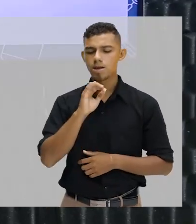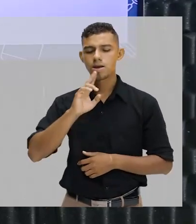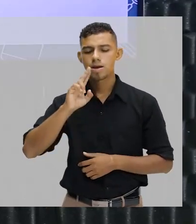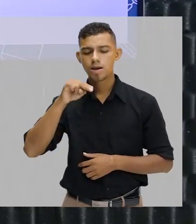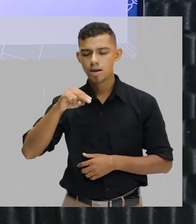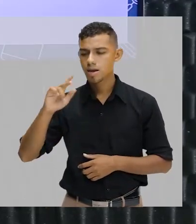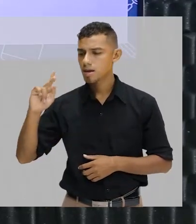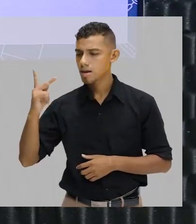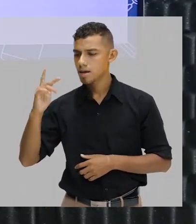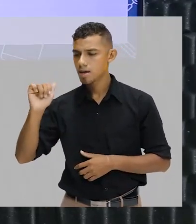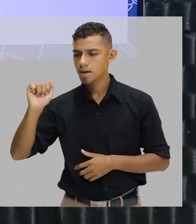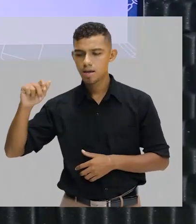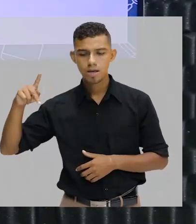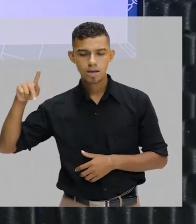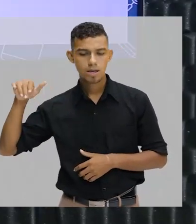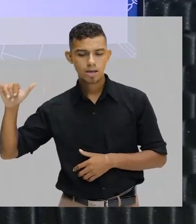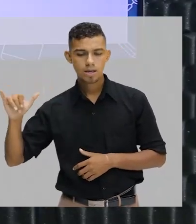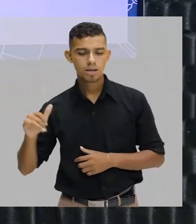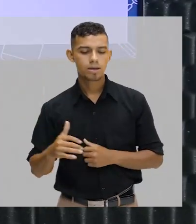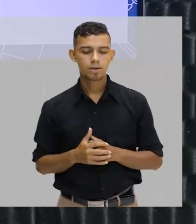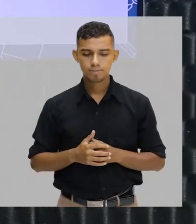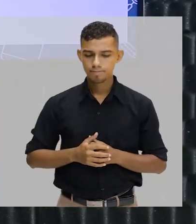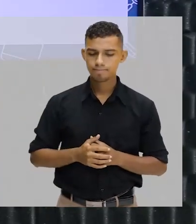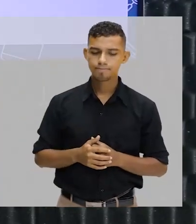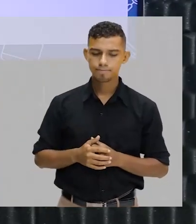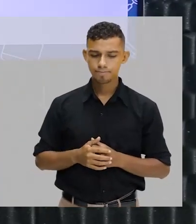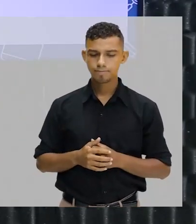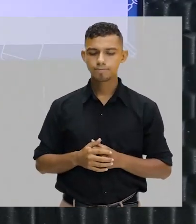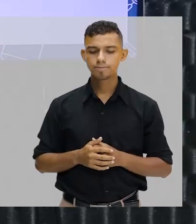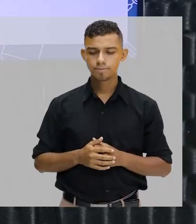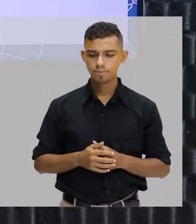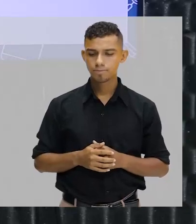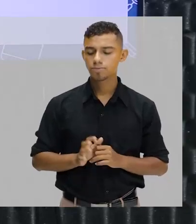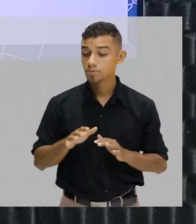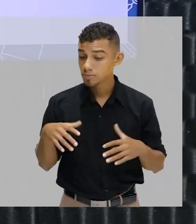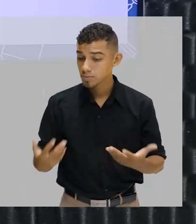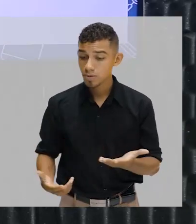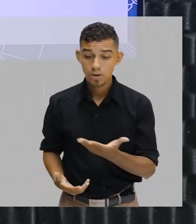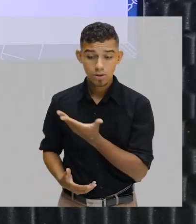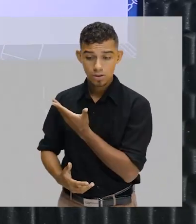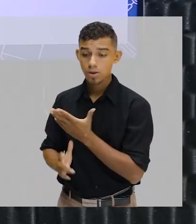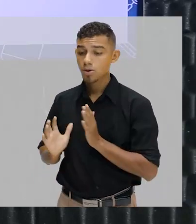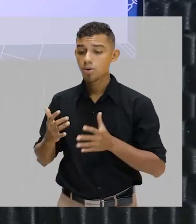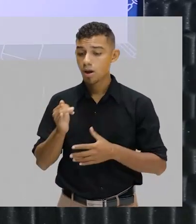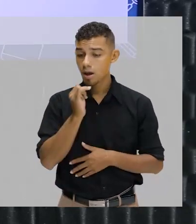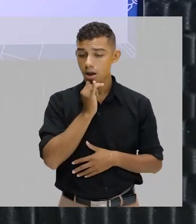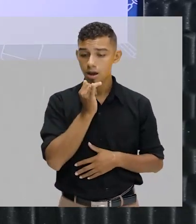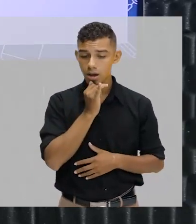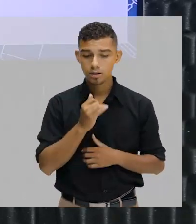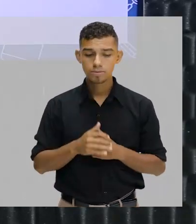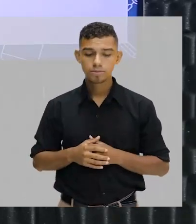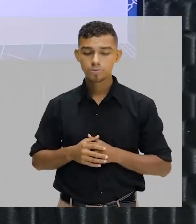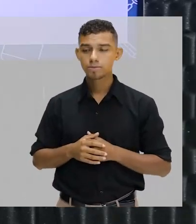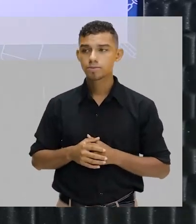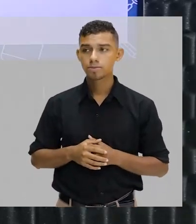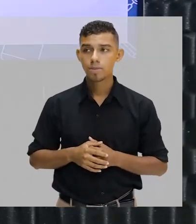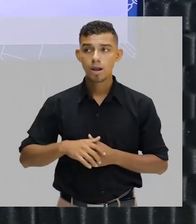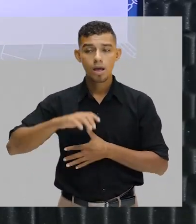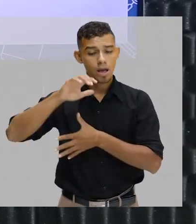unreal, não real, tá? Nesse caso, qual seria o exemplo? Disappear,